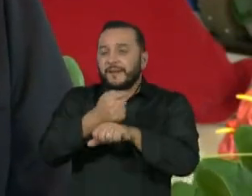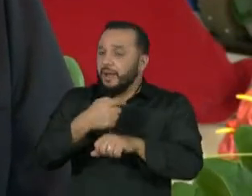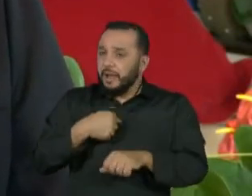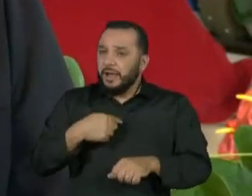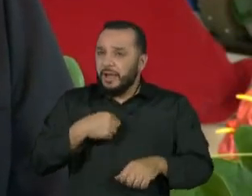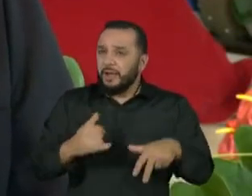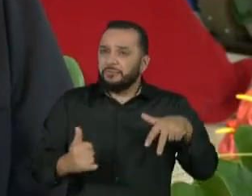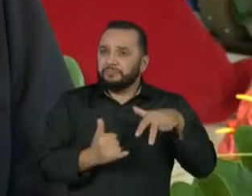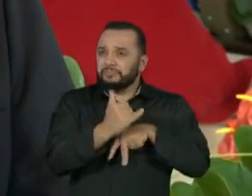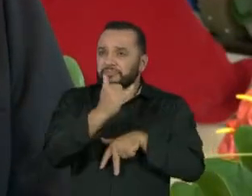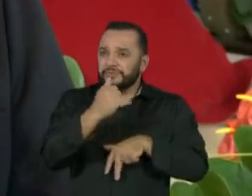dá no mesmo. Francisco.